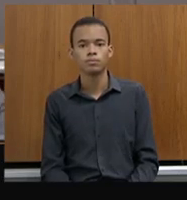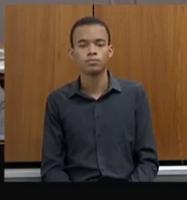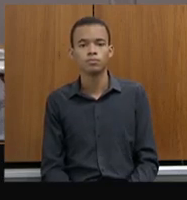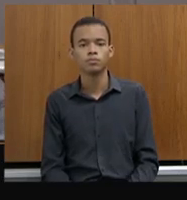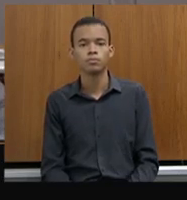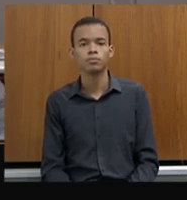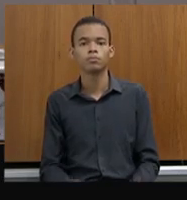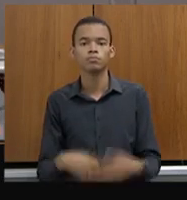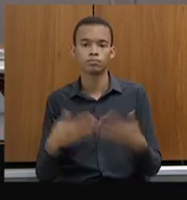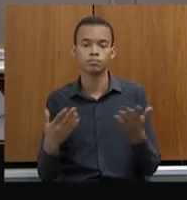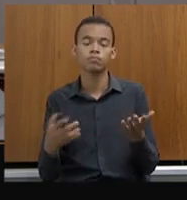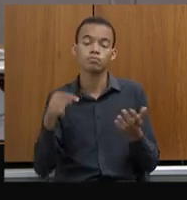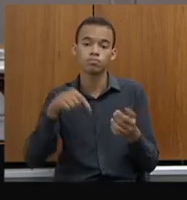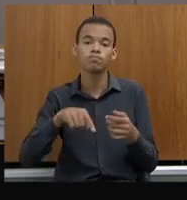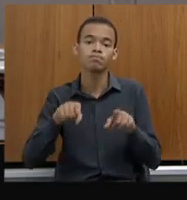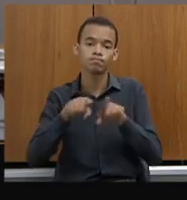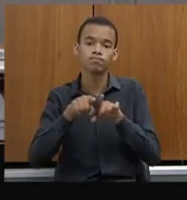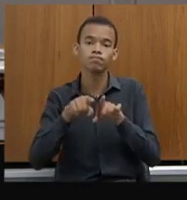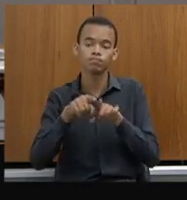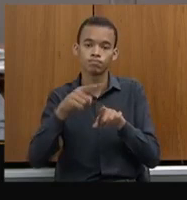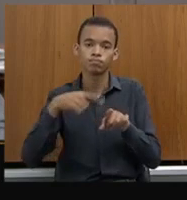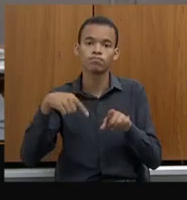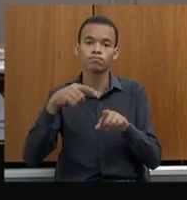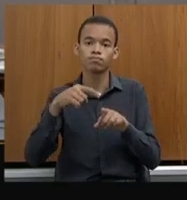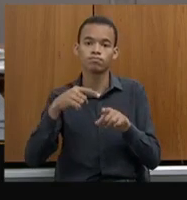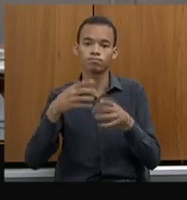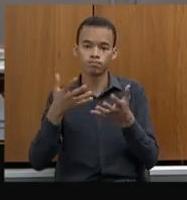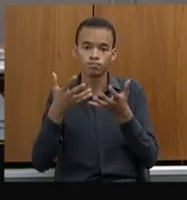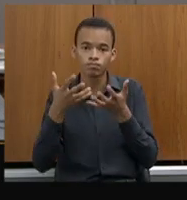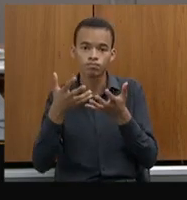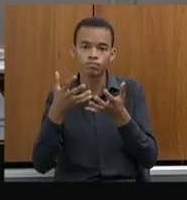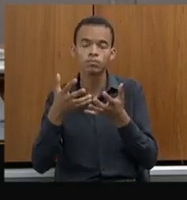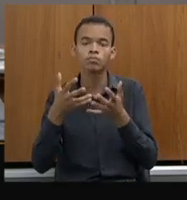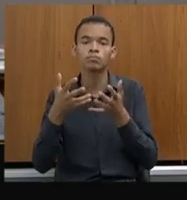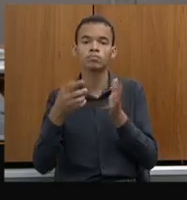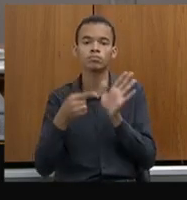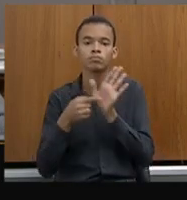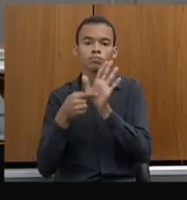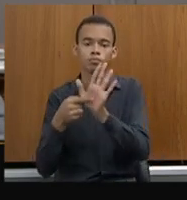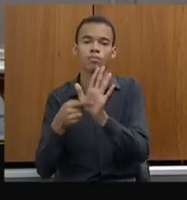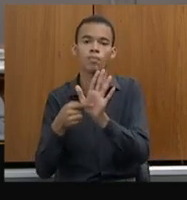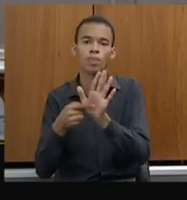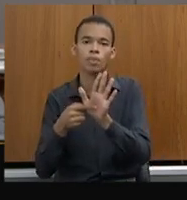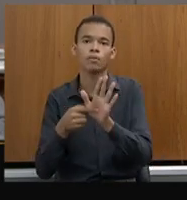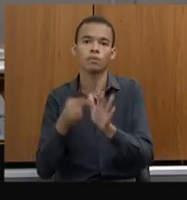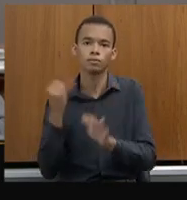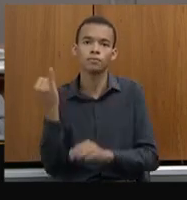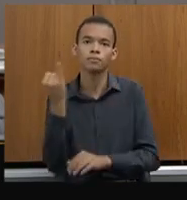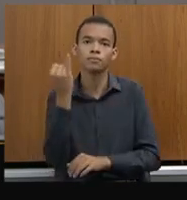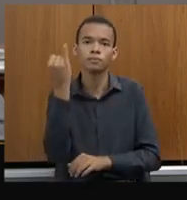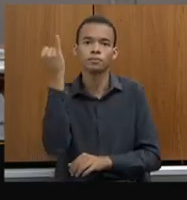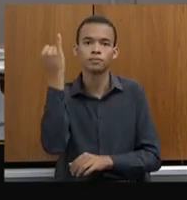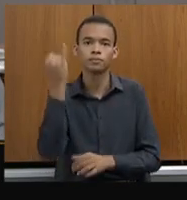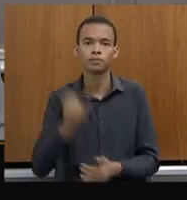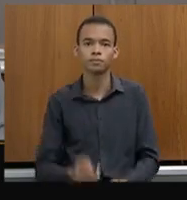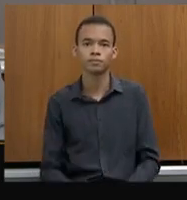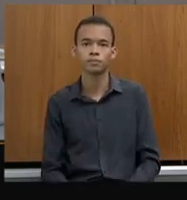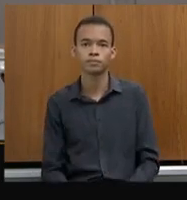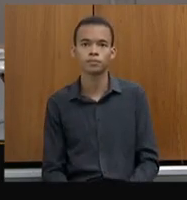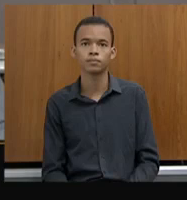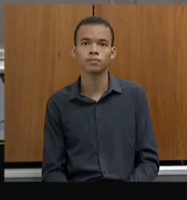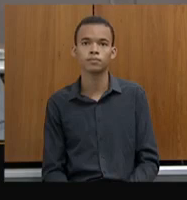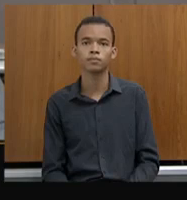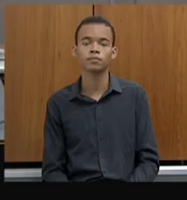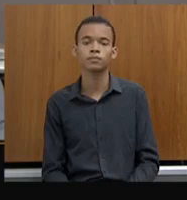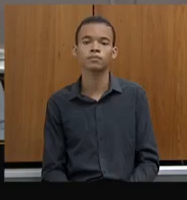Rodrigues, que vale a pena mencionar também, dada a sua importância, mais geral para